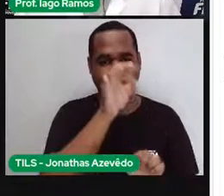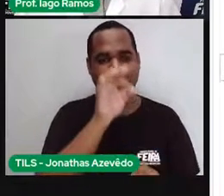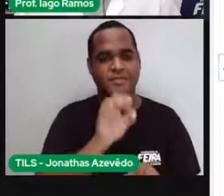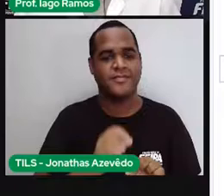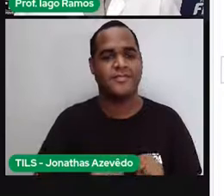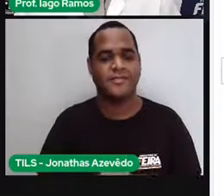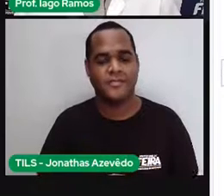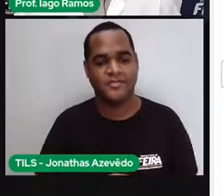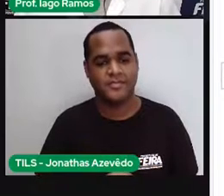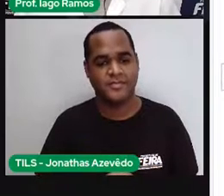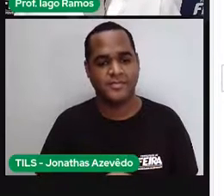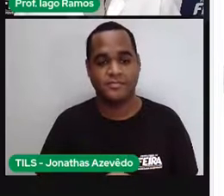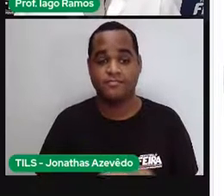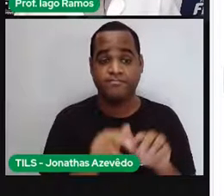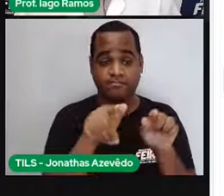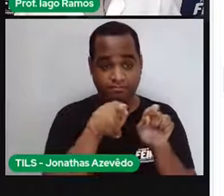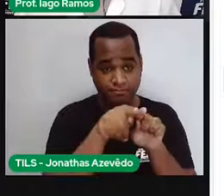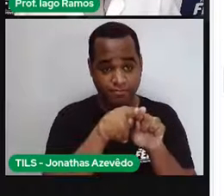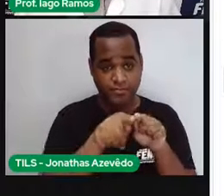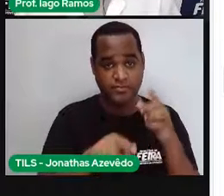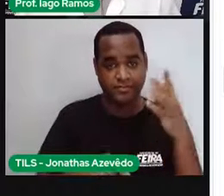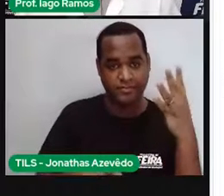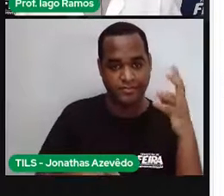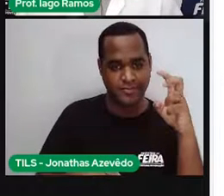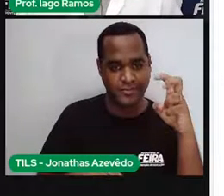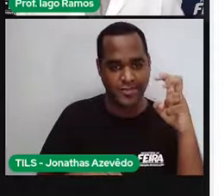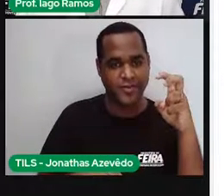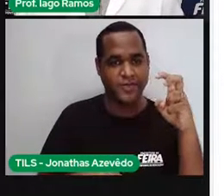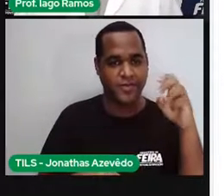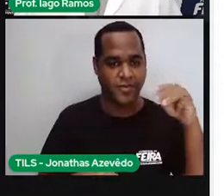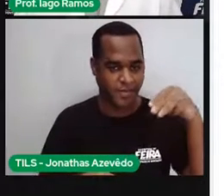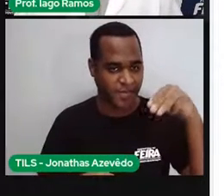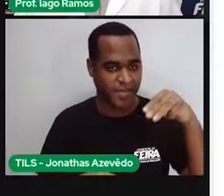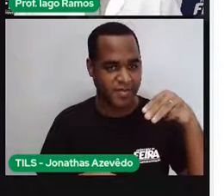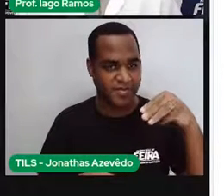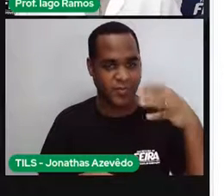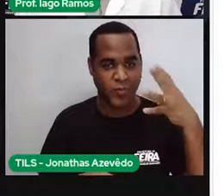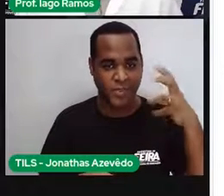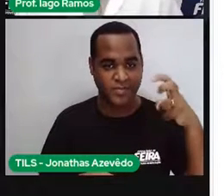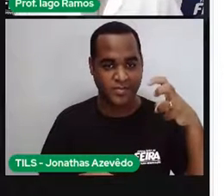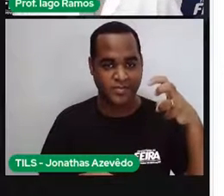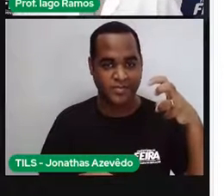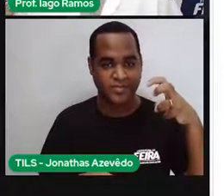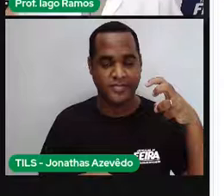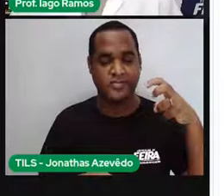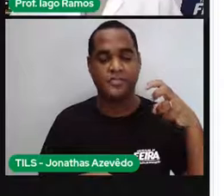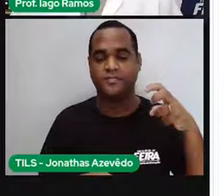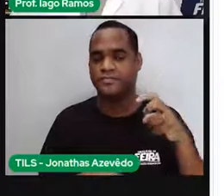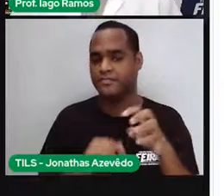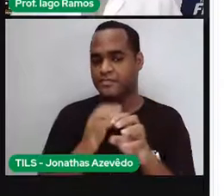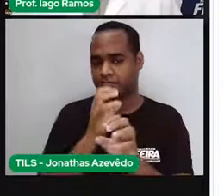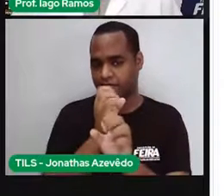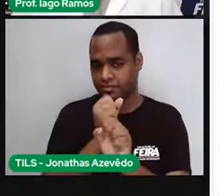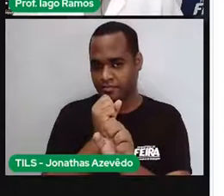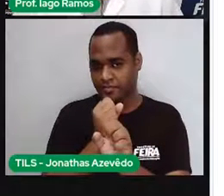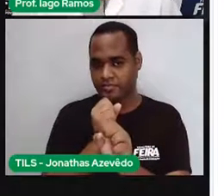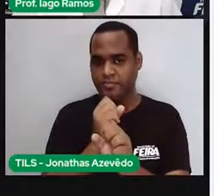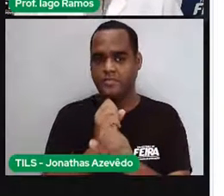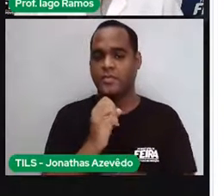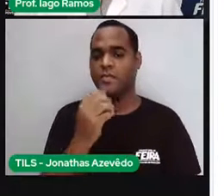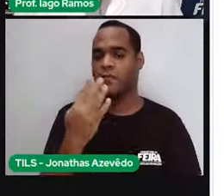Aqui também tem 45 metros. Então, mais 45